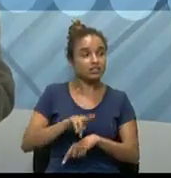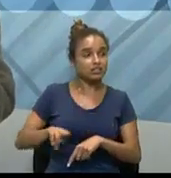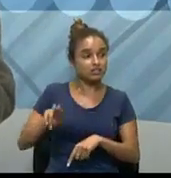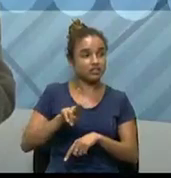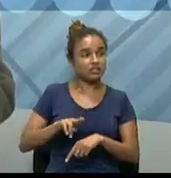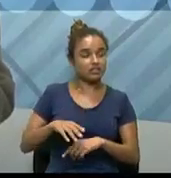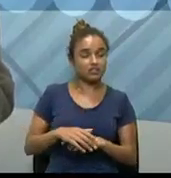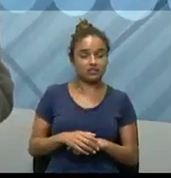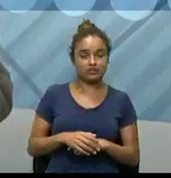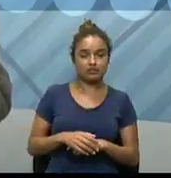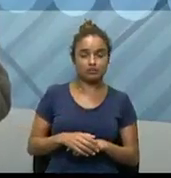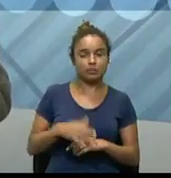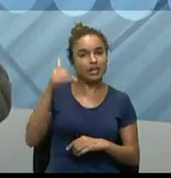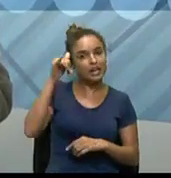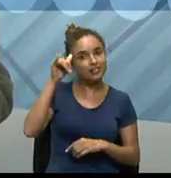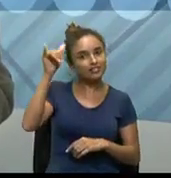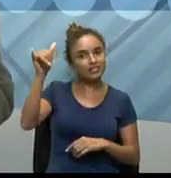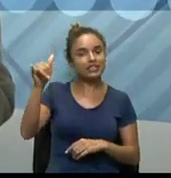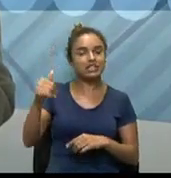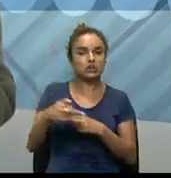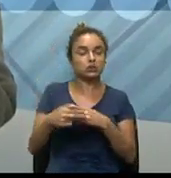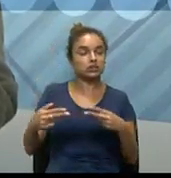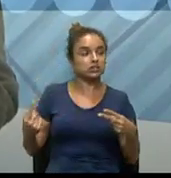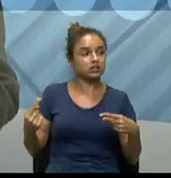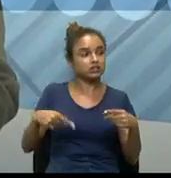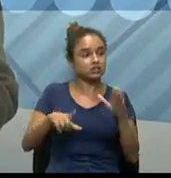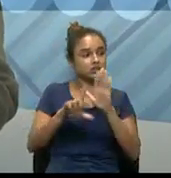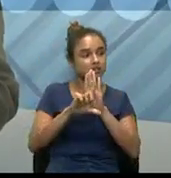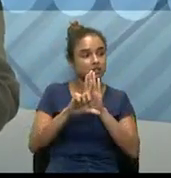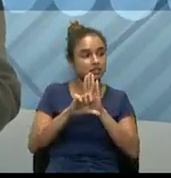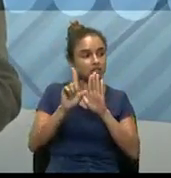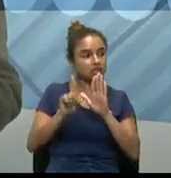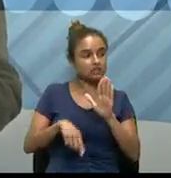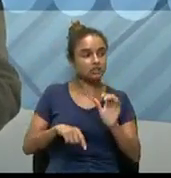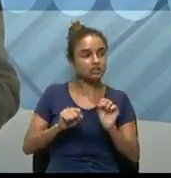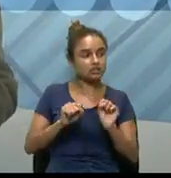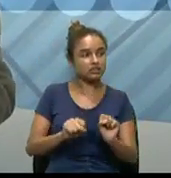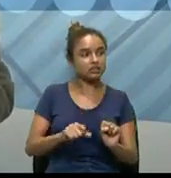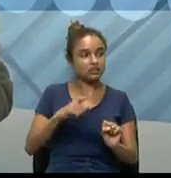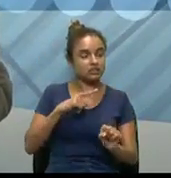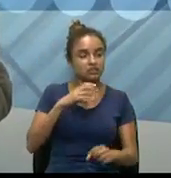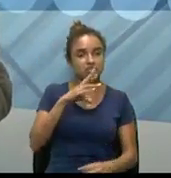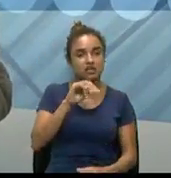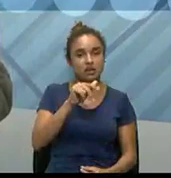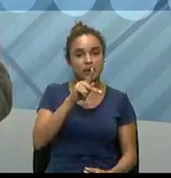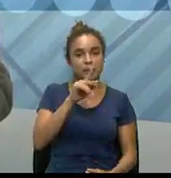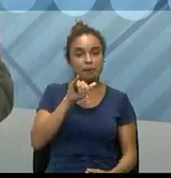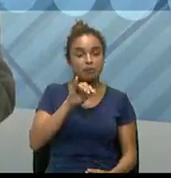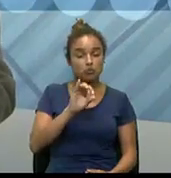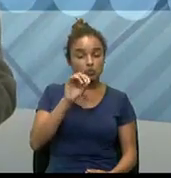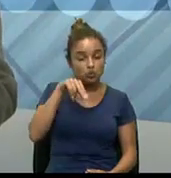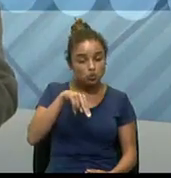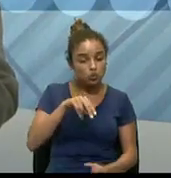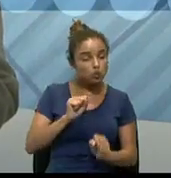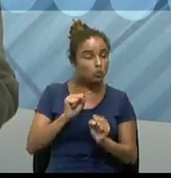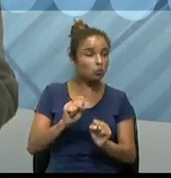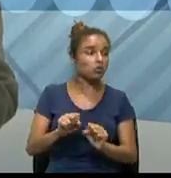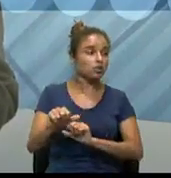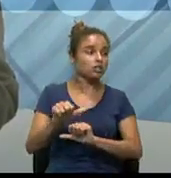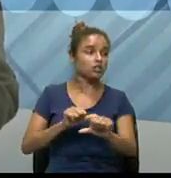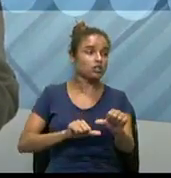lavagem de dinheiro. Muito fácil, né, até porque, quer dizer, a gente pode aí fazer uma troca ou, é,